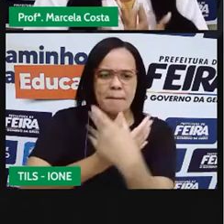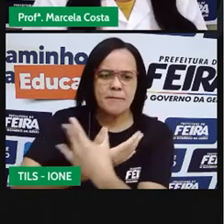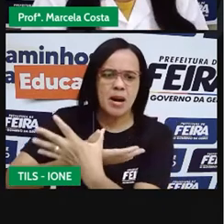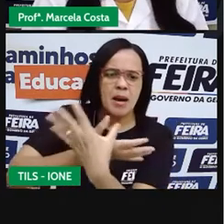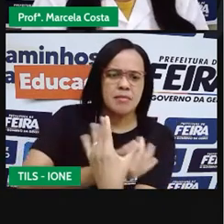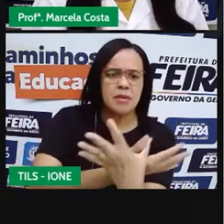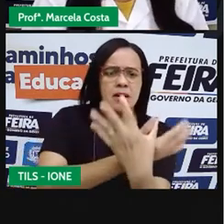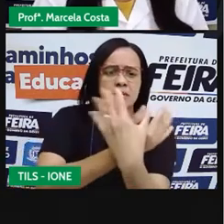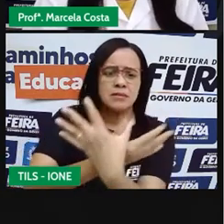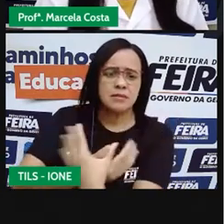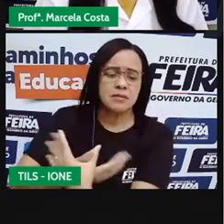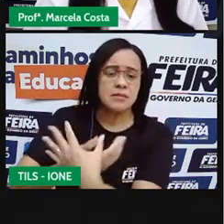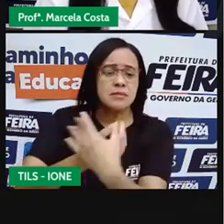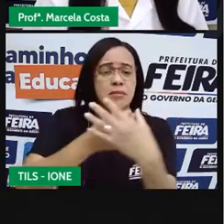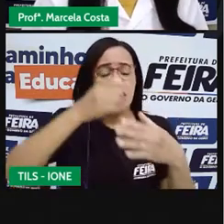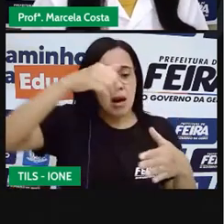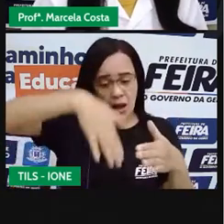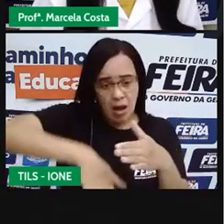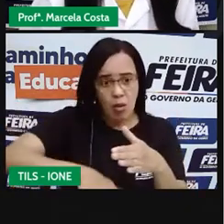é uma sereia.